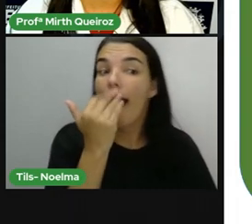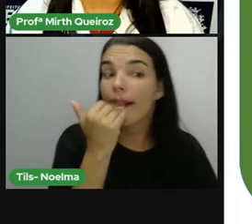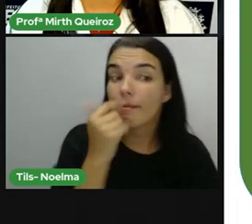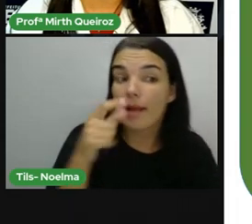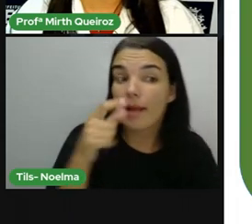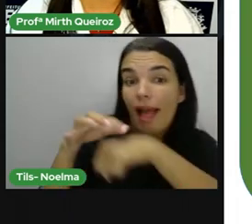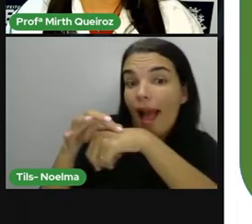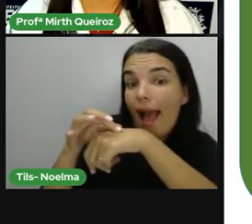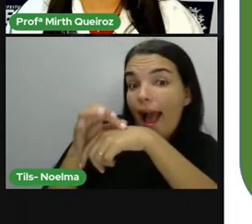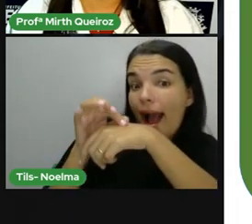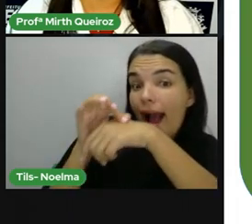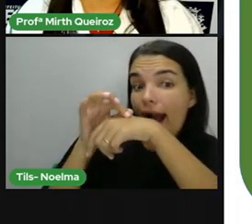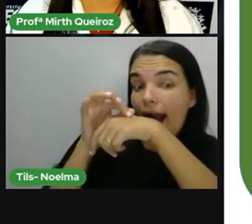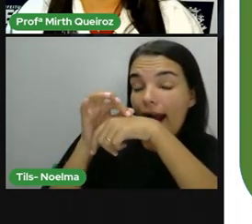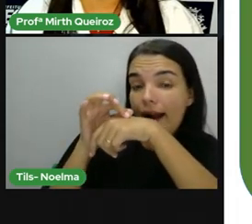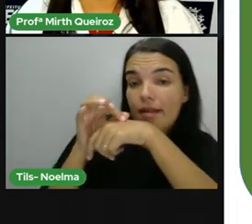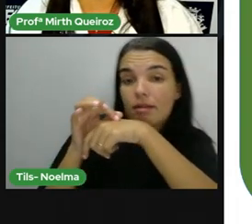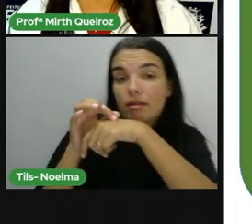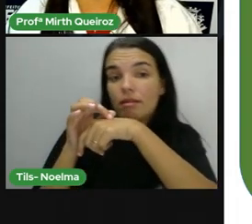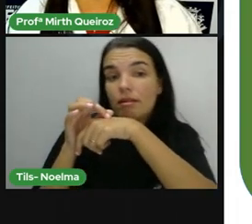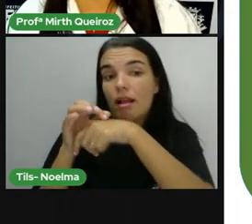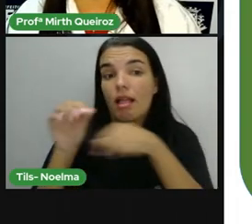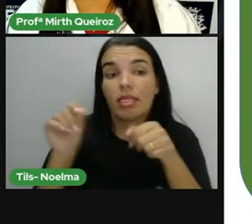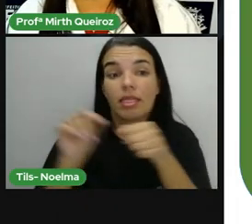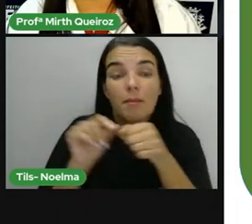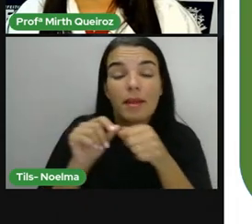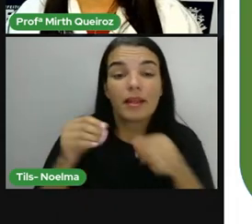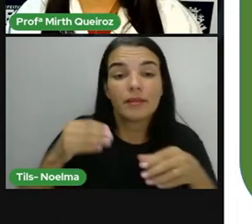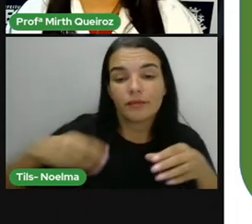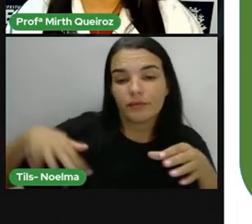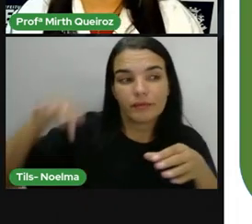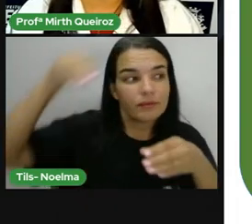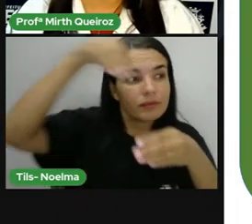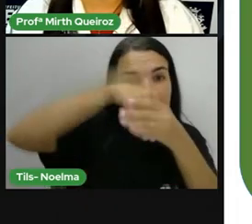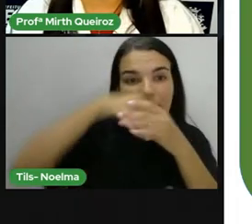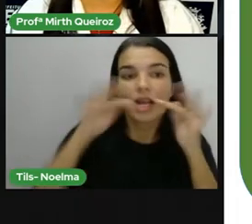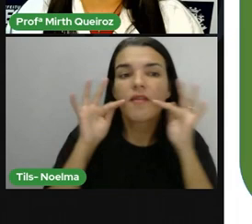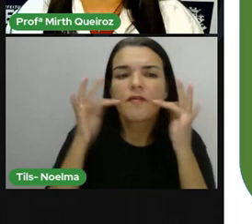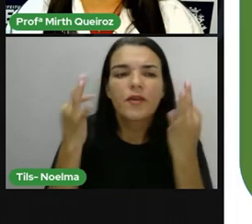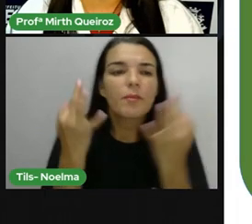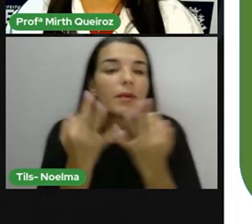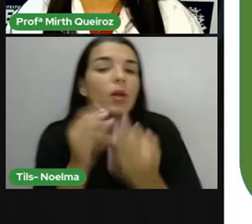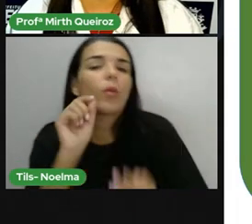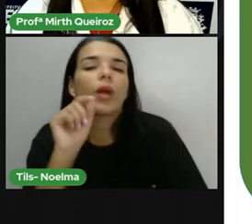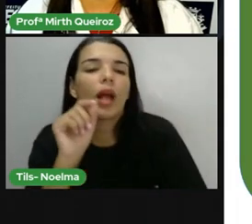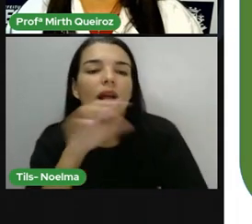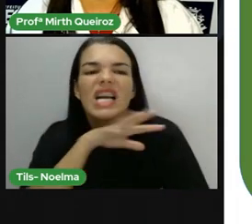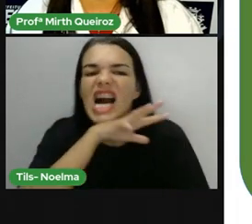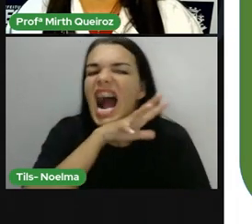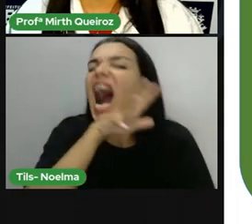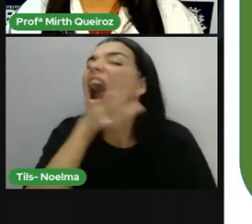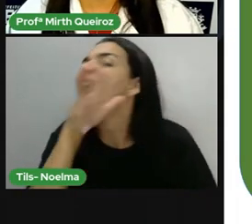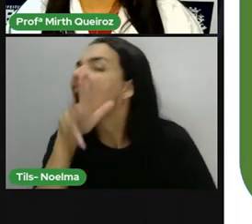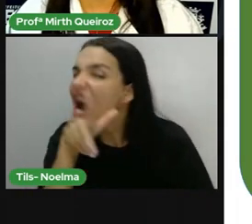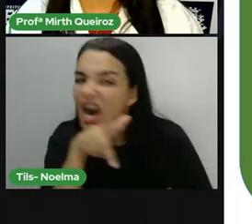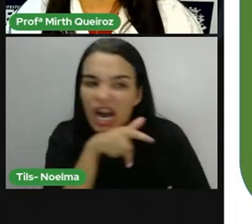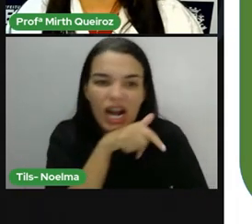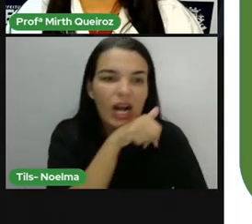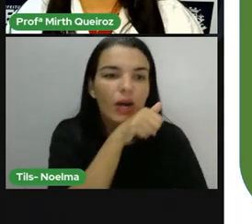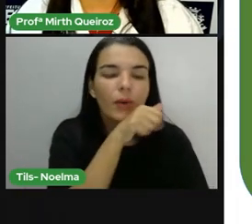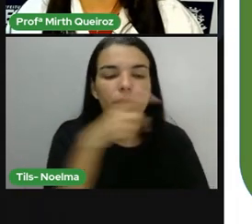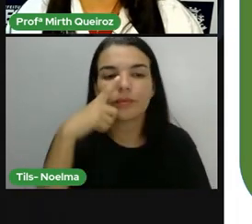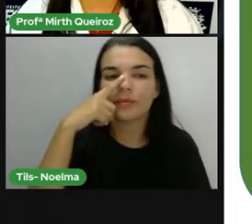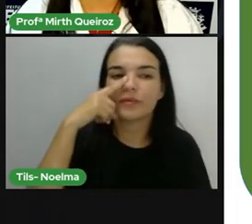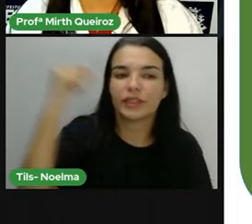E faz parte da família dos felinais, sendo a maior espécie da família. Ela pode